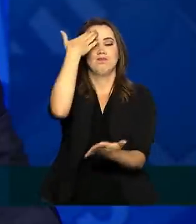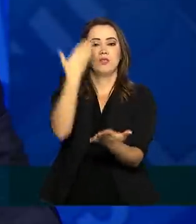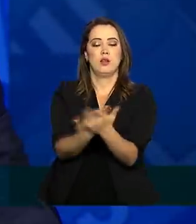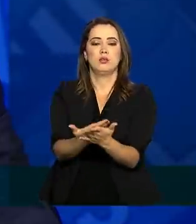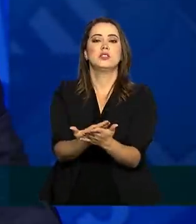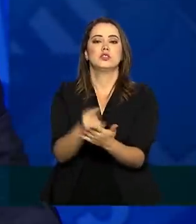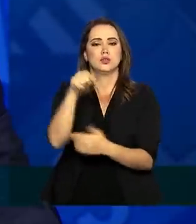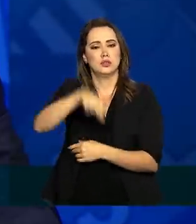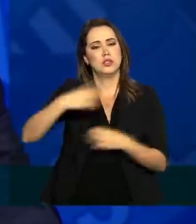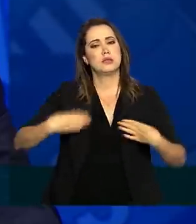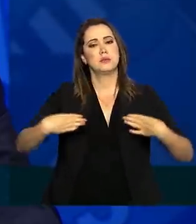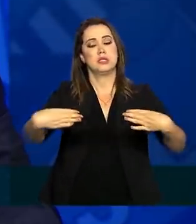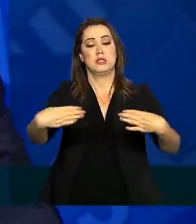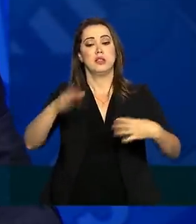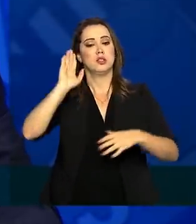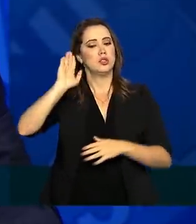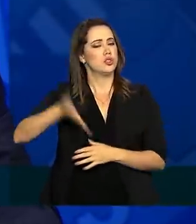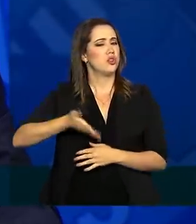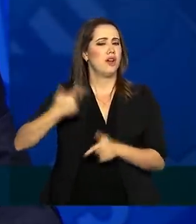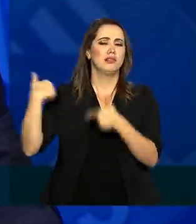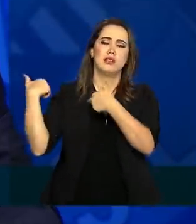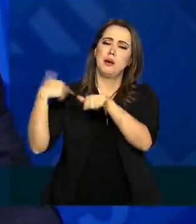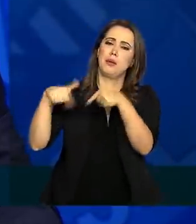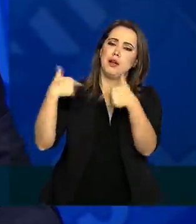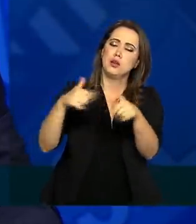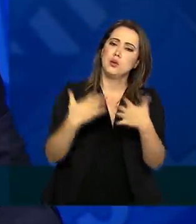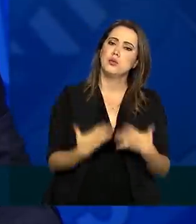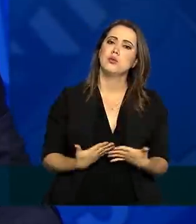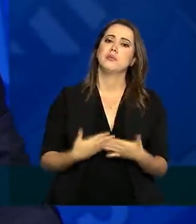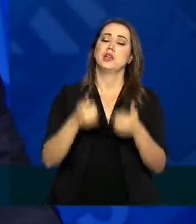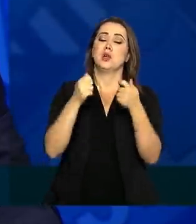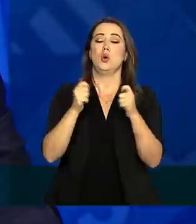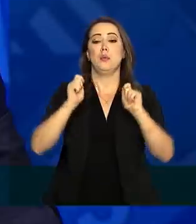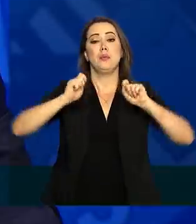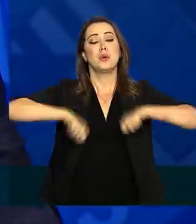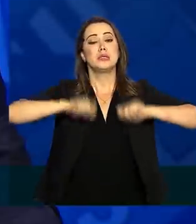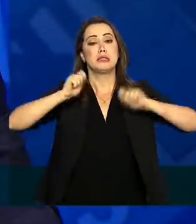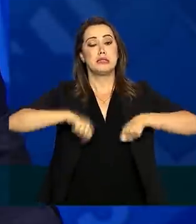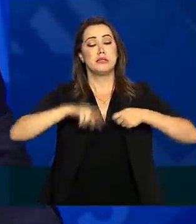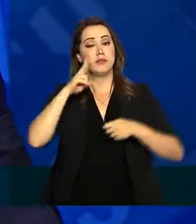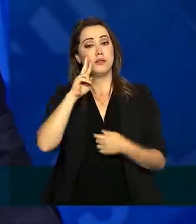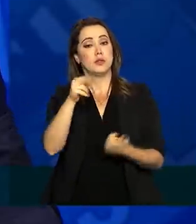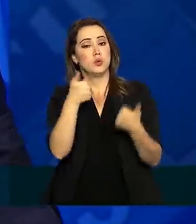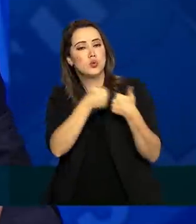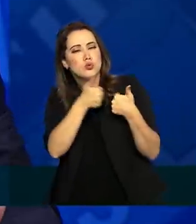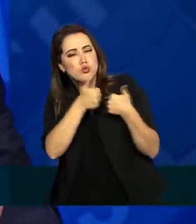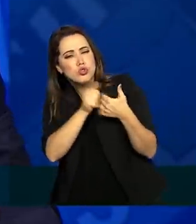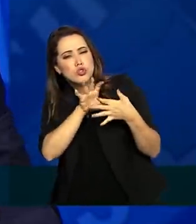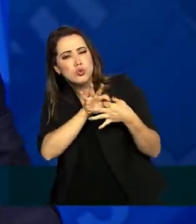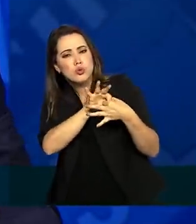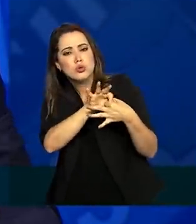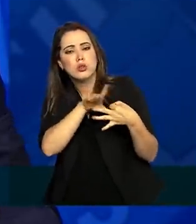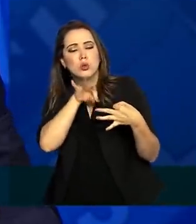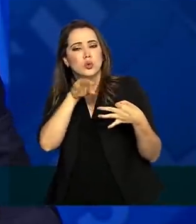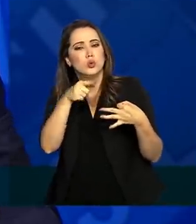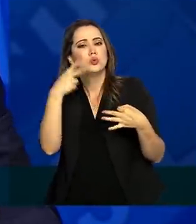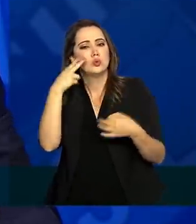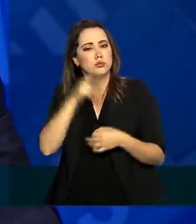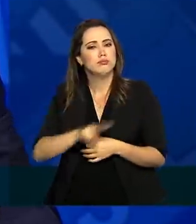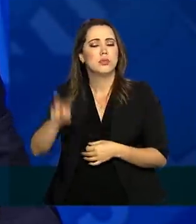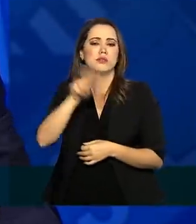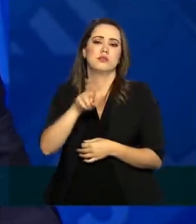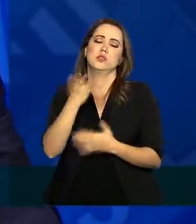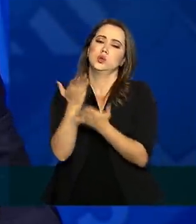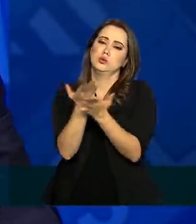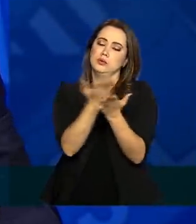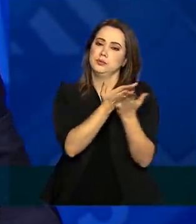que esse ministério já está fazendo o melhor possível e acompanhando tudo o pode ser visto, pode ser